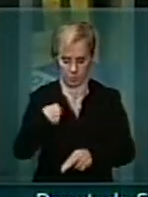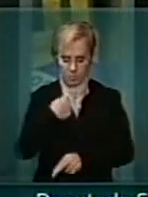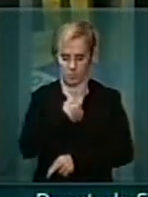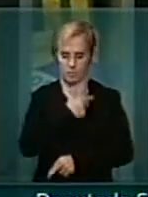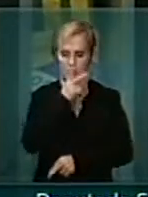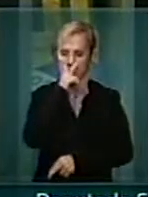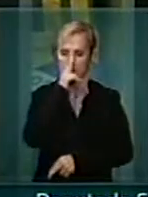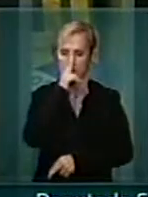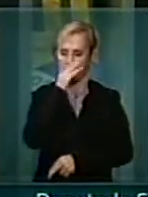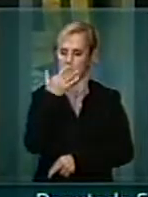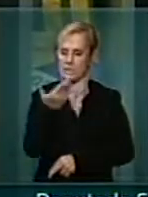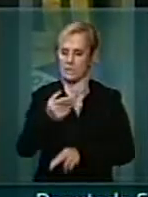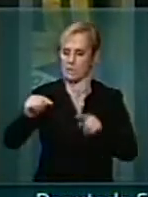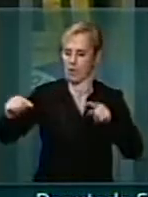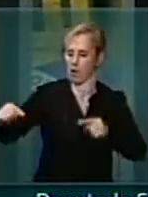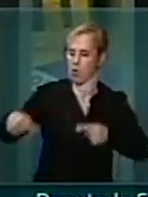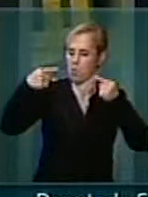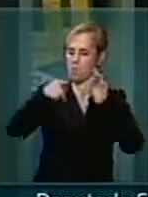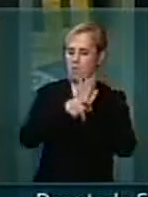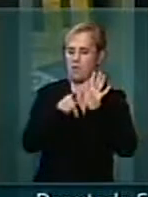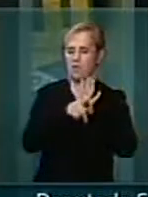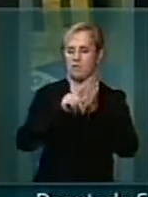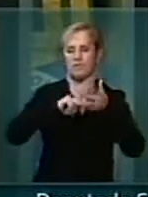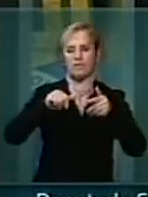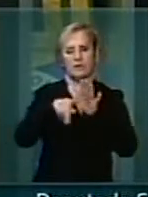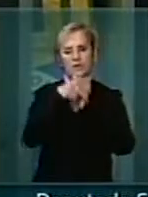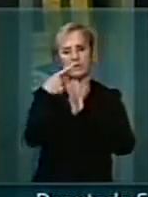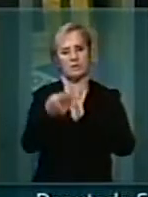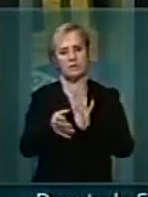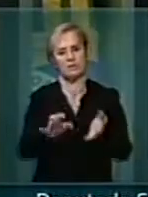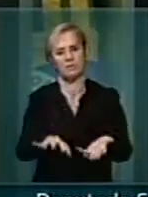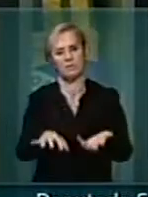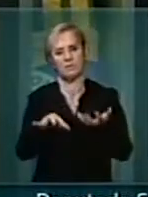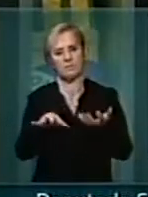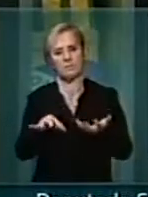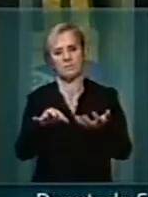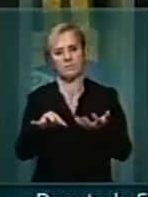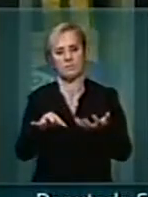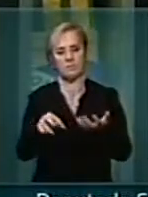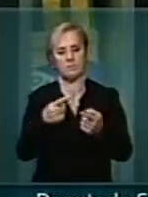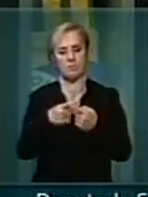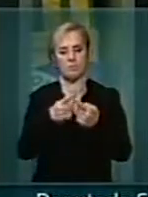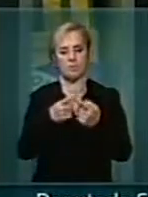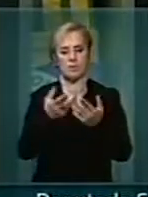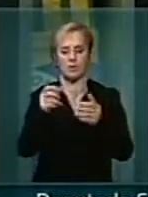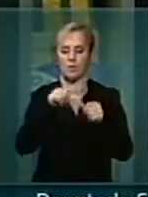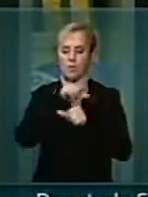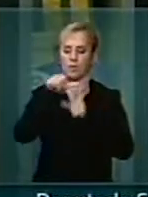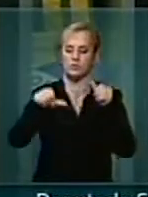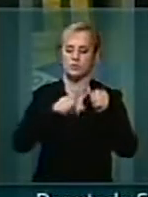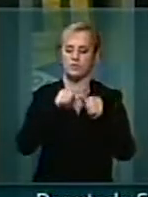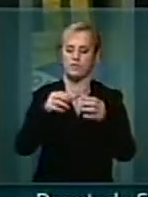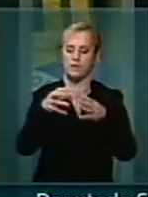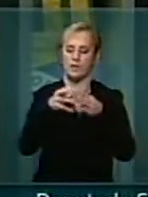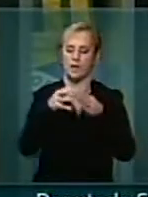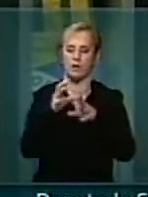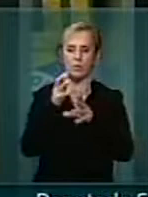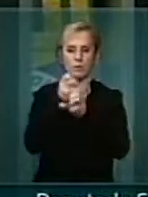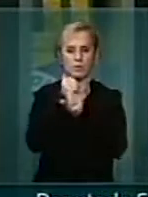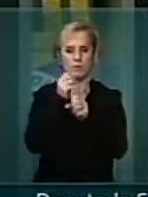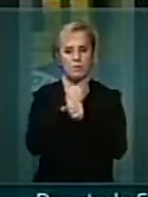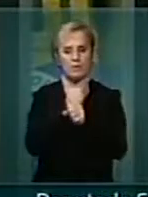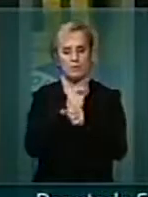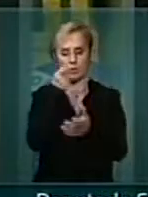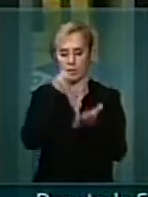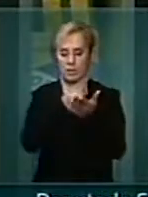é uma afronta à prerrogativa do Congresso de poder modificar a peça orçamentária e exigir do governo o